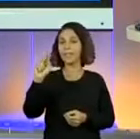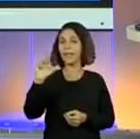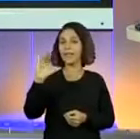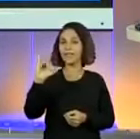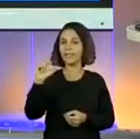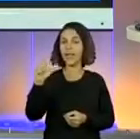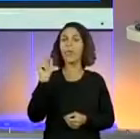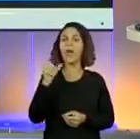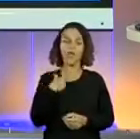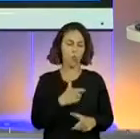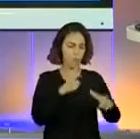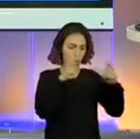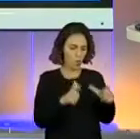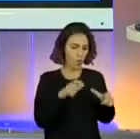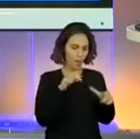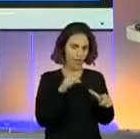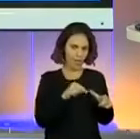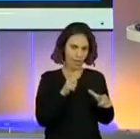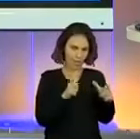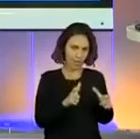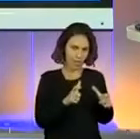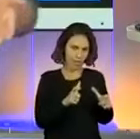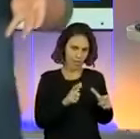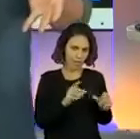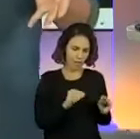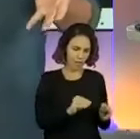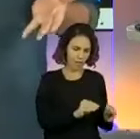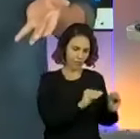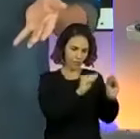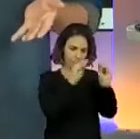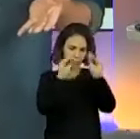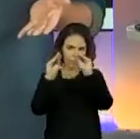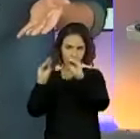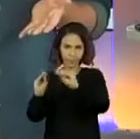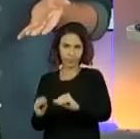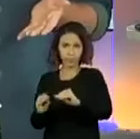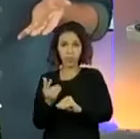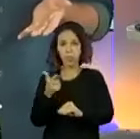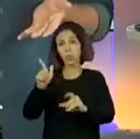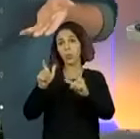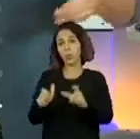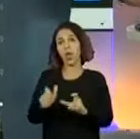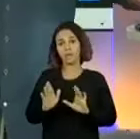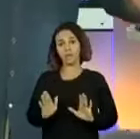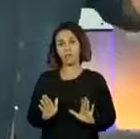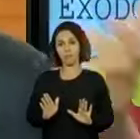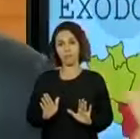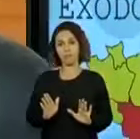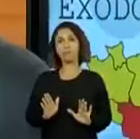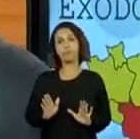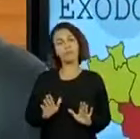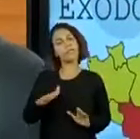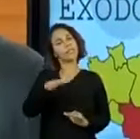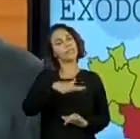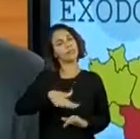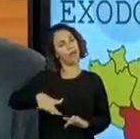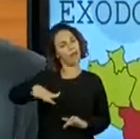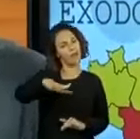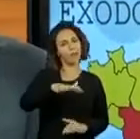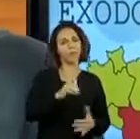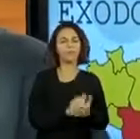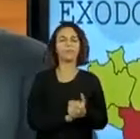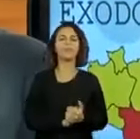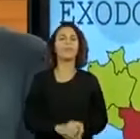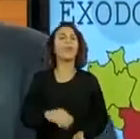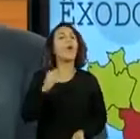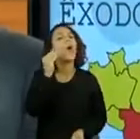você sair de um canto perfeito e se deslocar dentro do espaço. É claro que quando